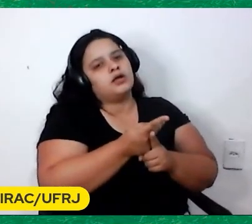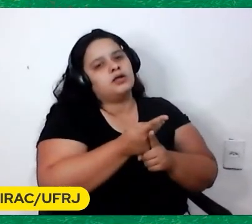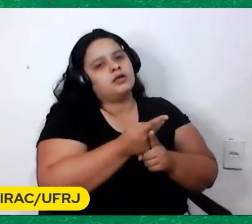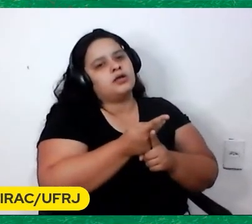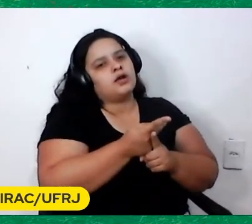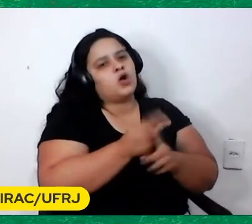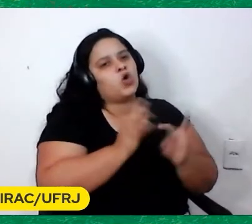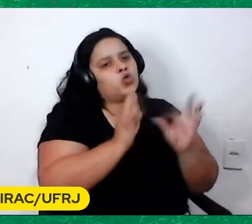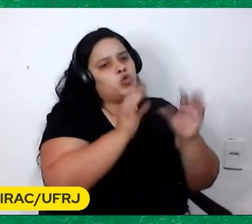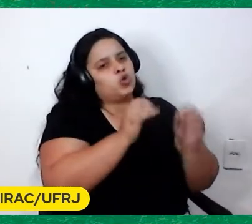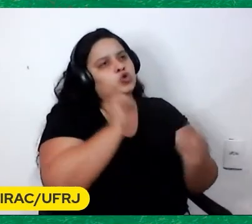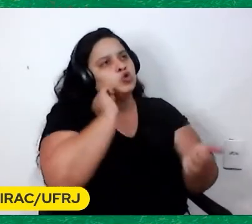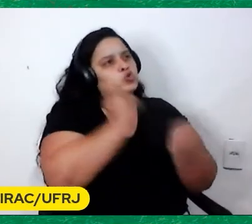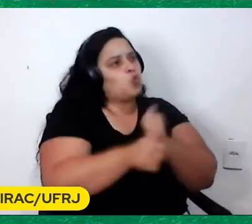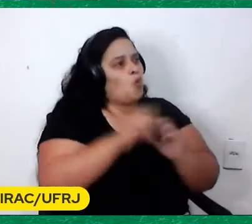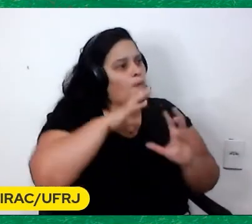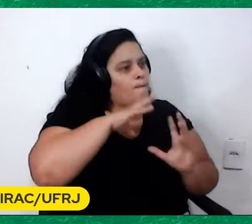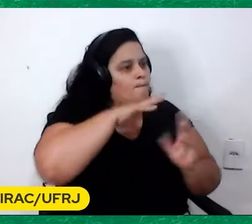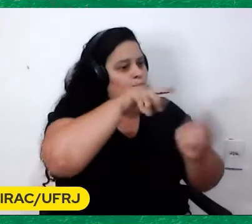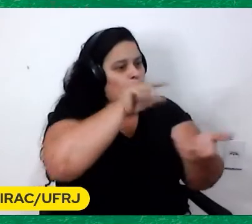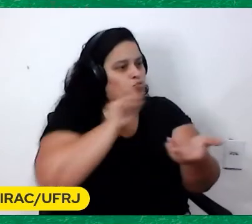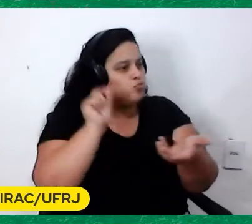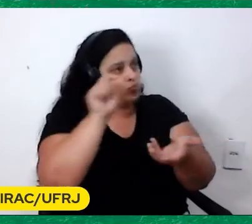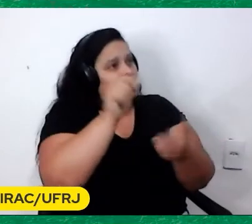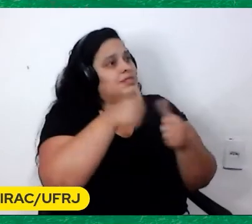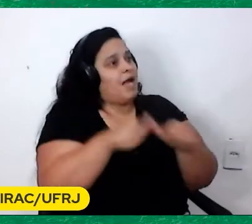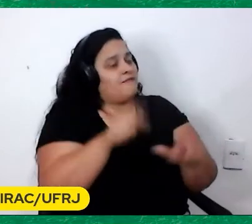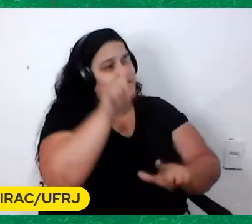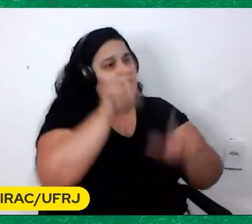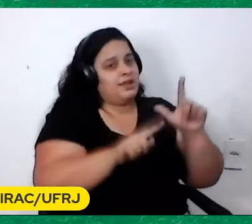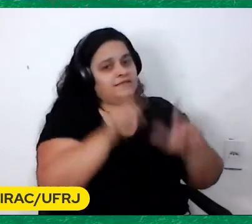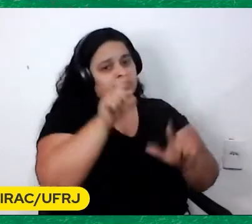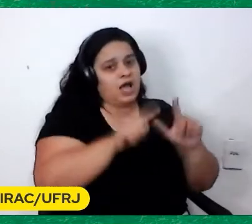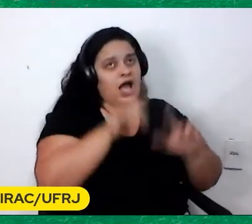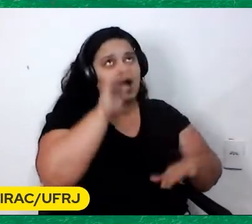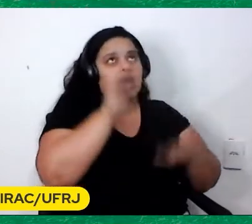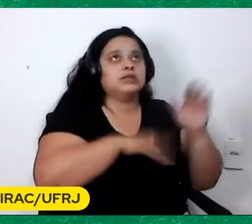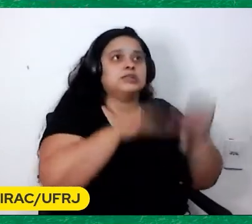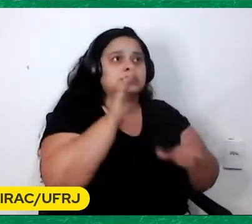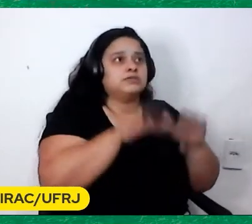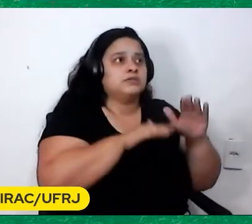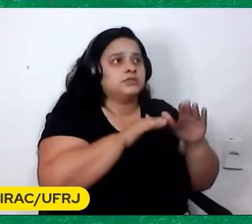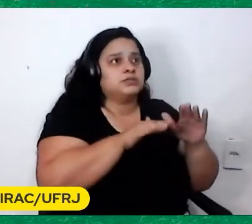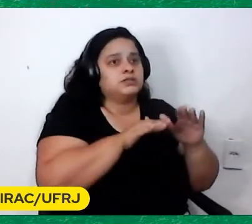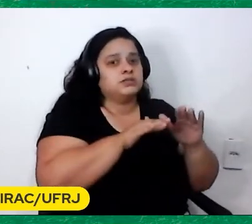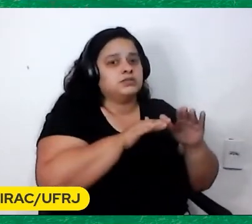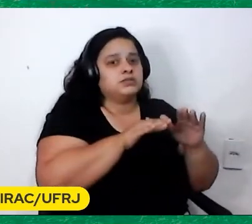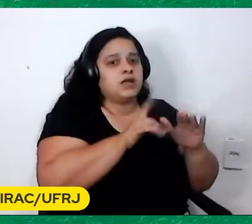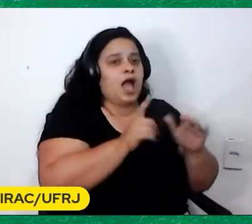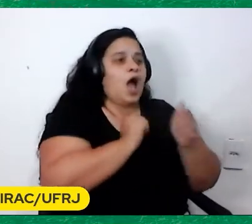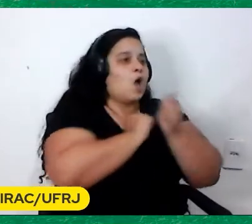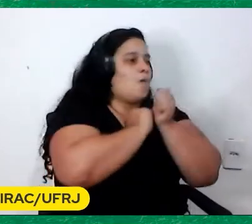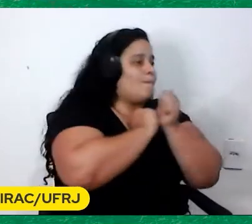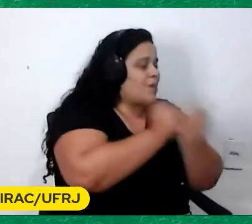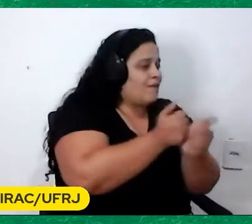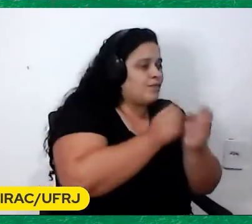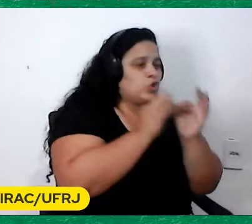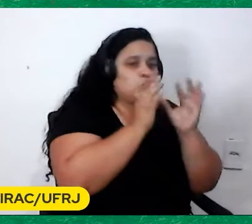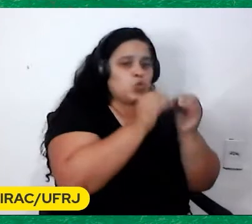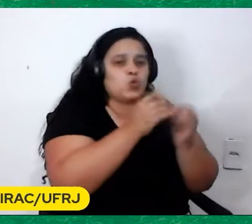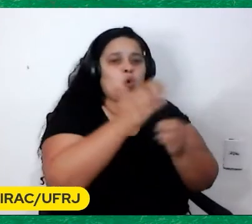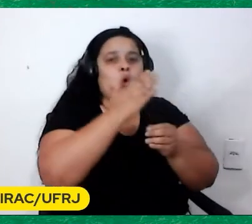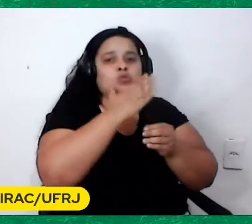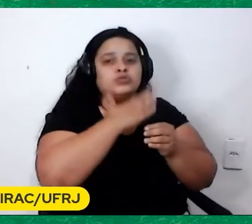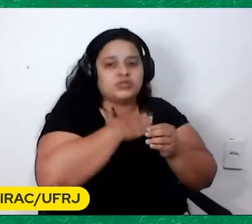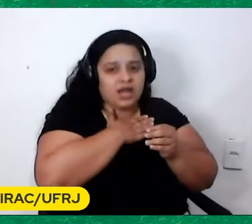os jogos Do mundo inteiro Apareciam na televisão Às vezes E ele acompanhava Todos E gostava disso